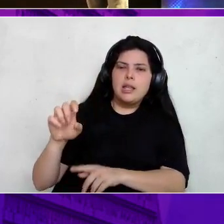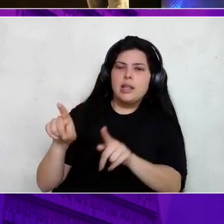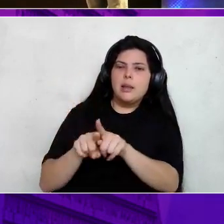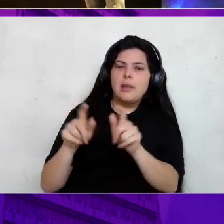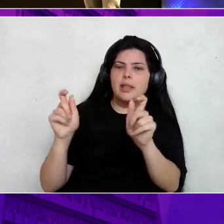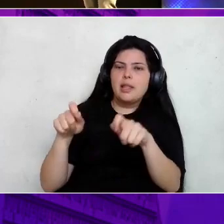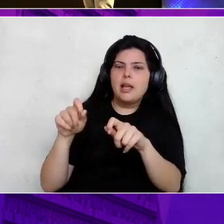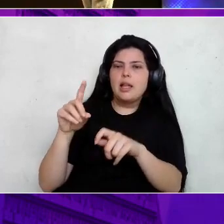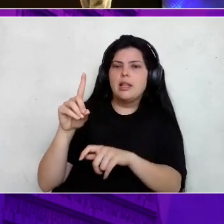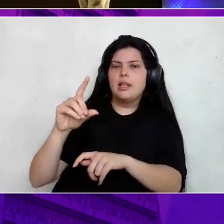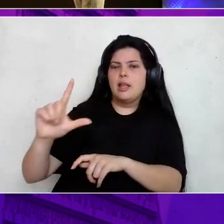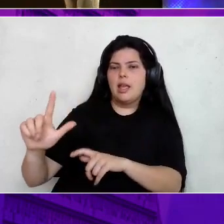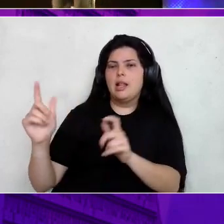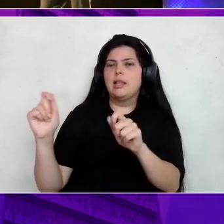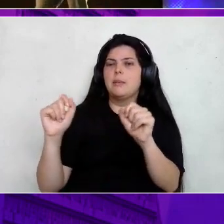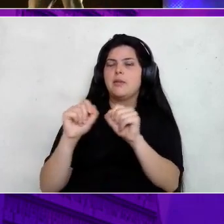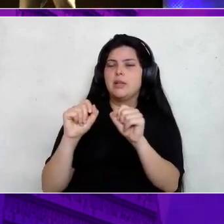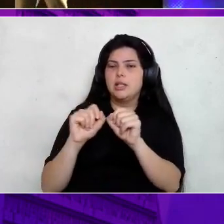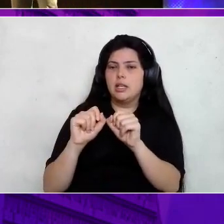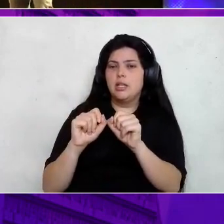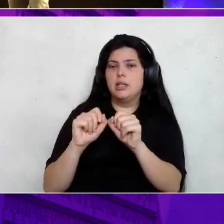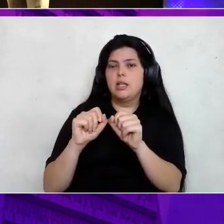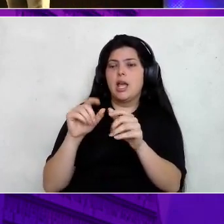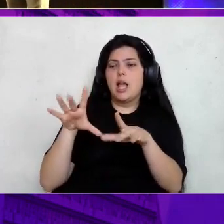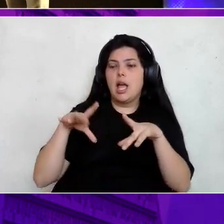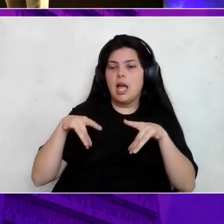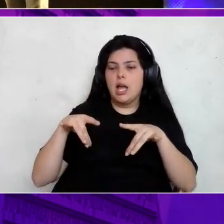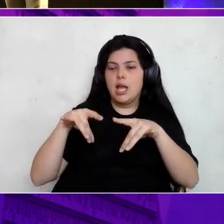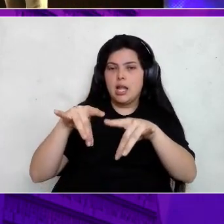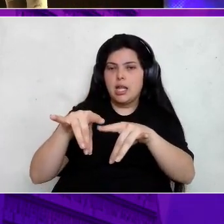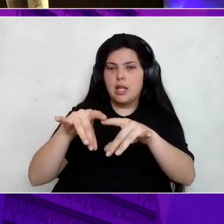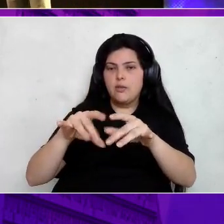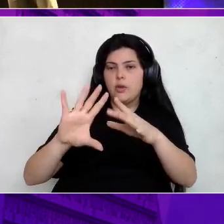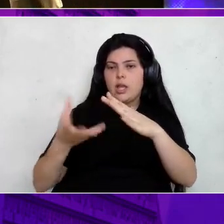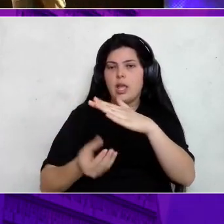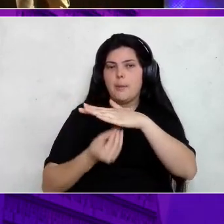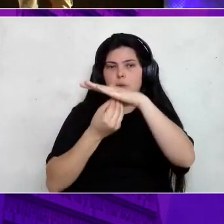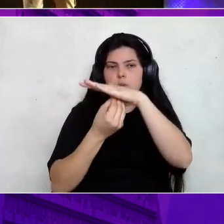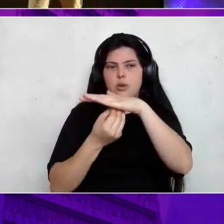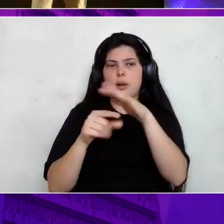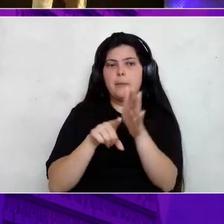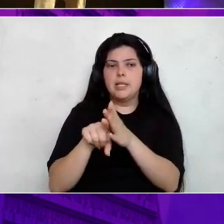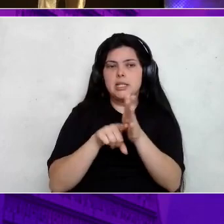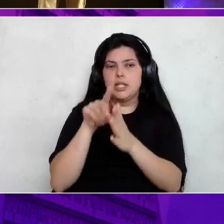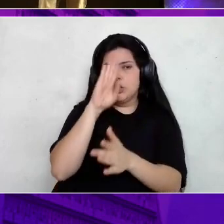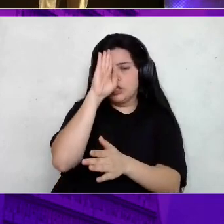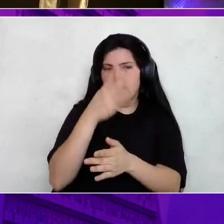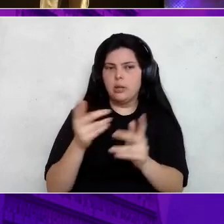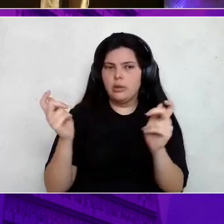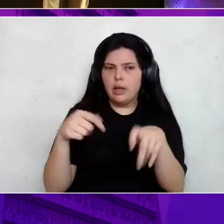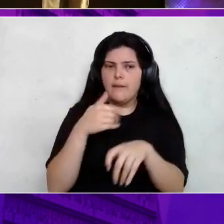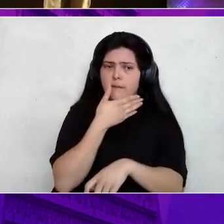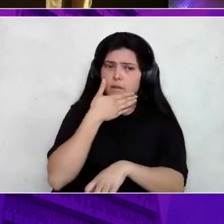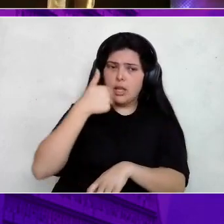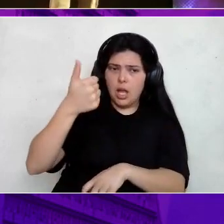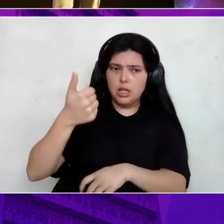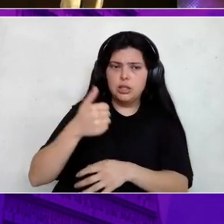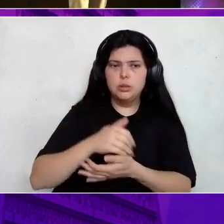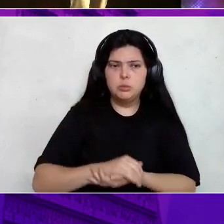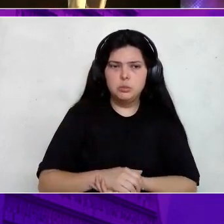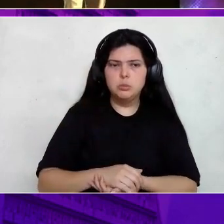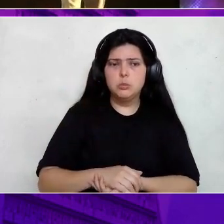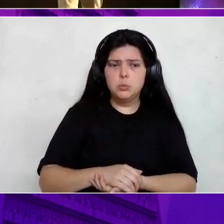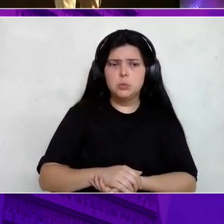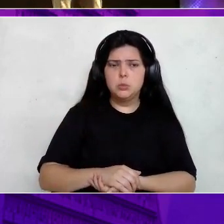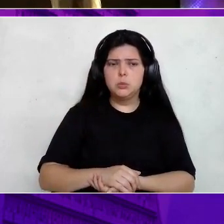consulta direto a arquivos que estão em buckets, que estão em repositórios. Tá legal? Então, isso é uma vantagem também. E quando eu faço uma consulta utilizando